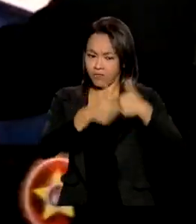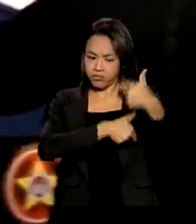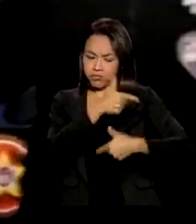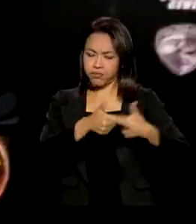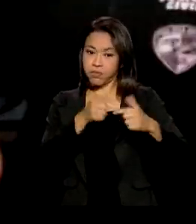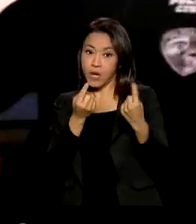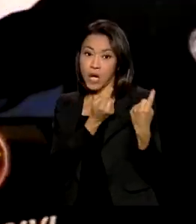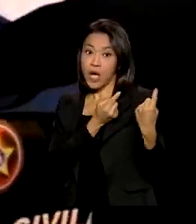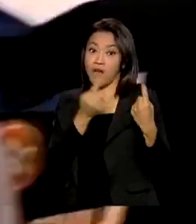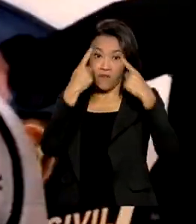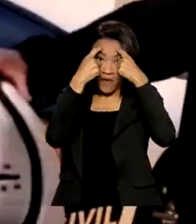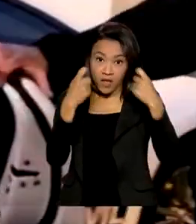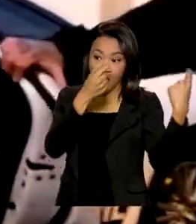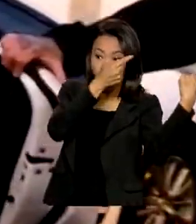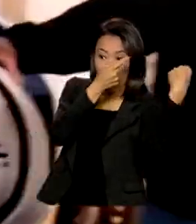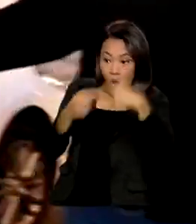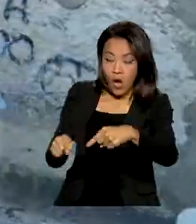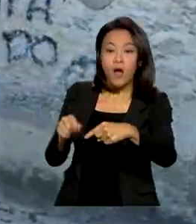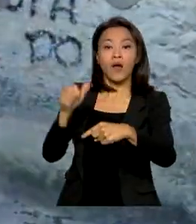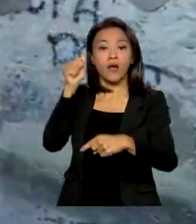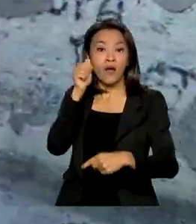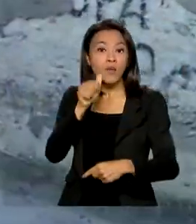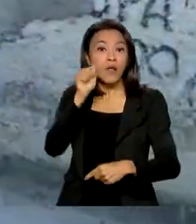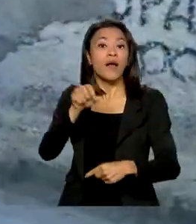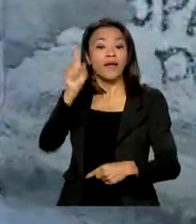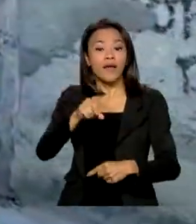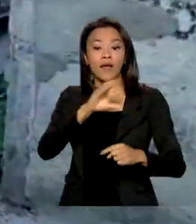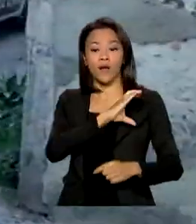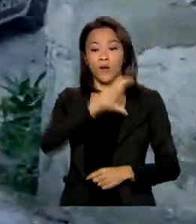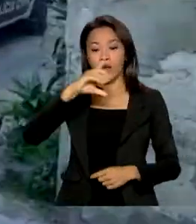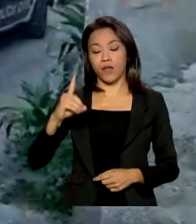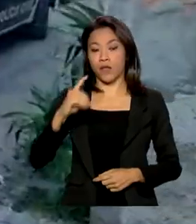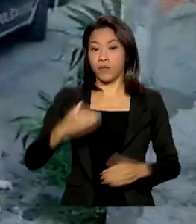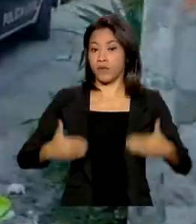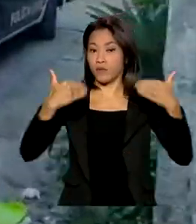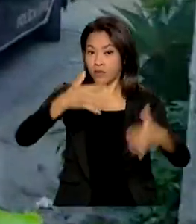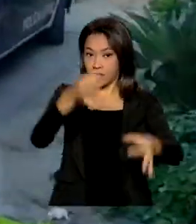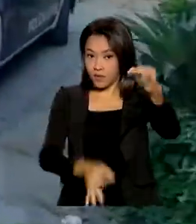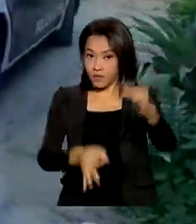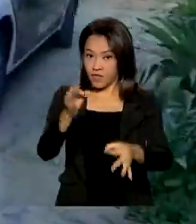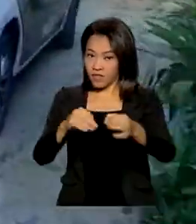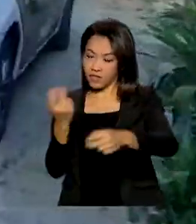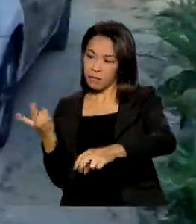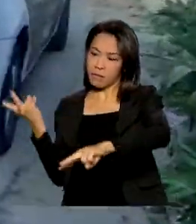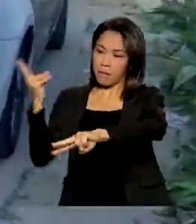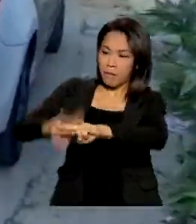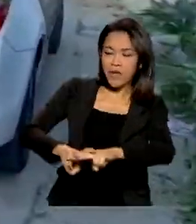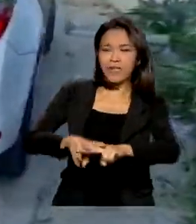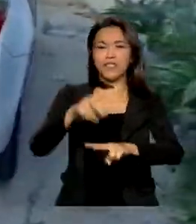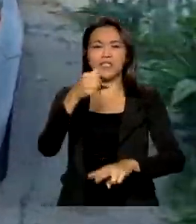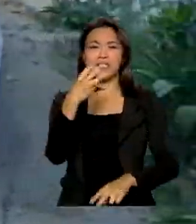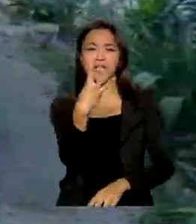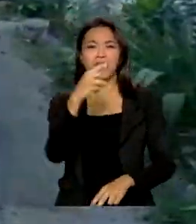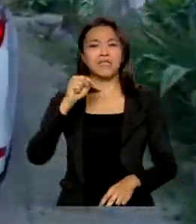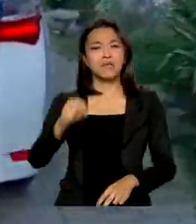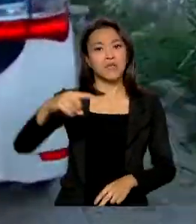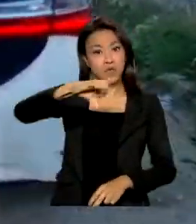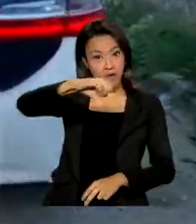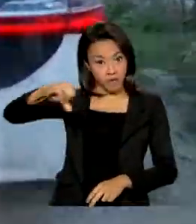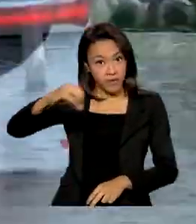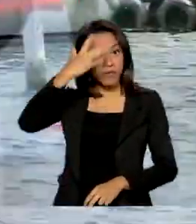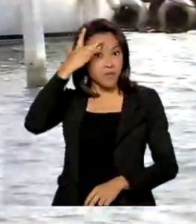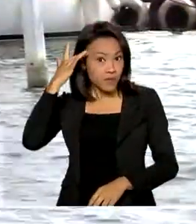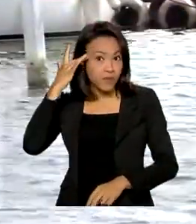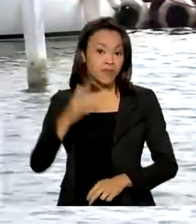contra a mulher, coordenada pelo Ministério da Justiça e Segurança Pública, prende mais de 3.900 pessoas.